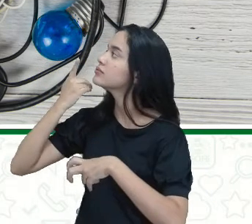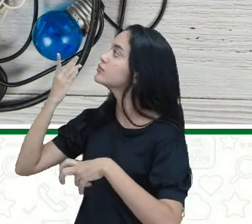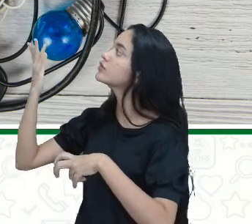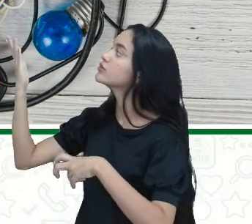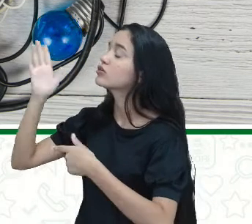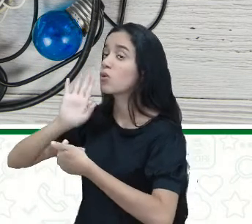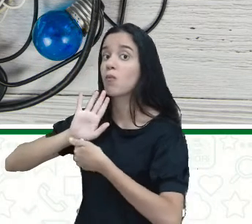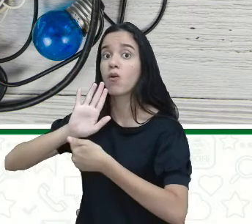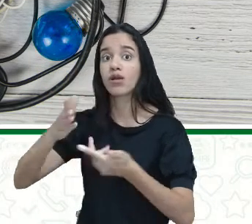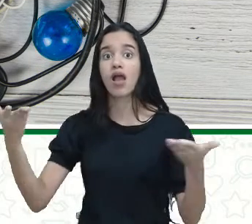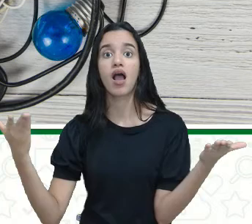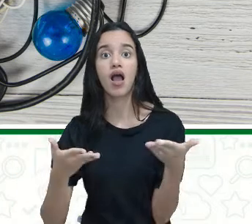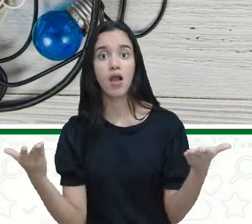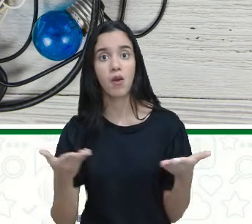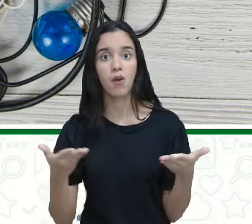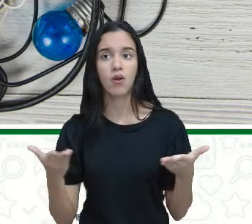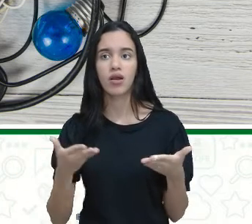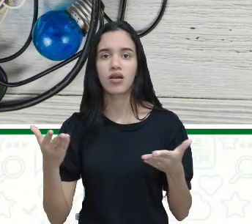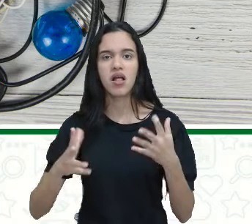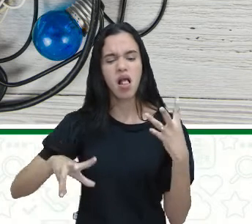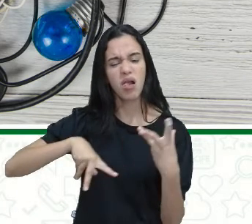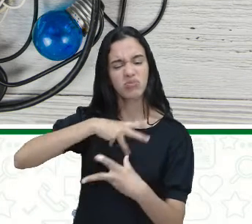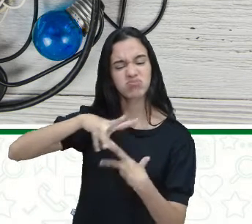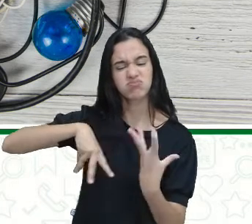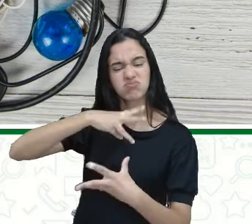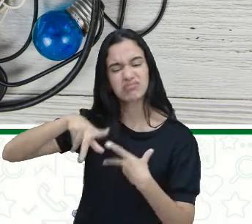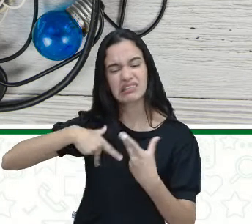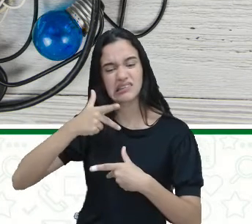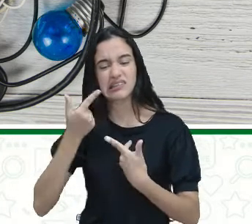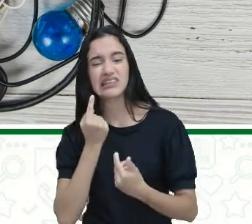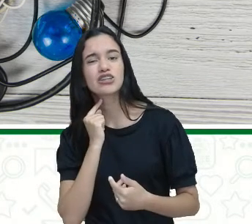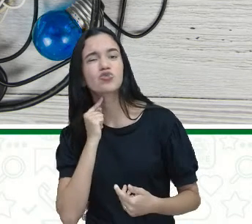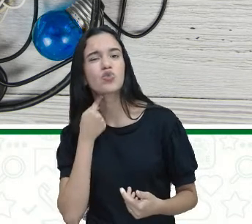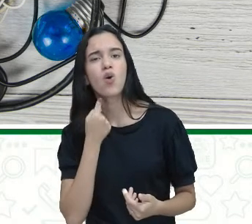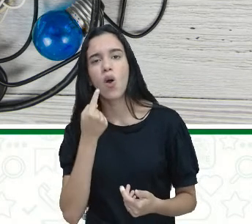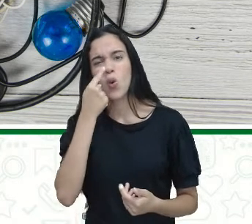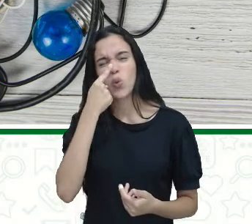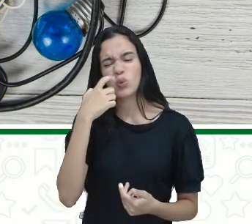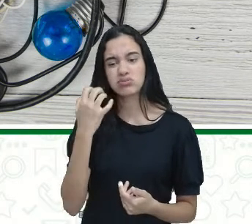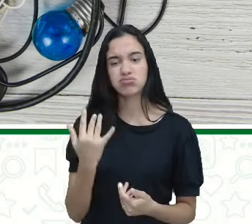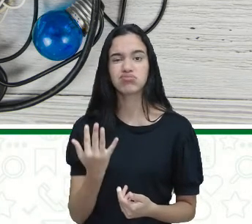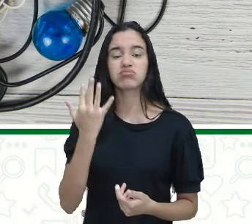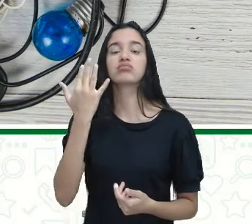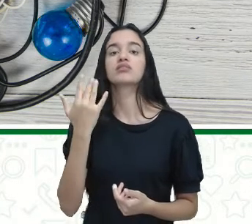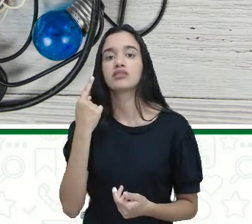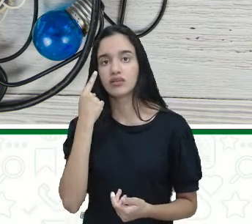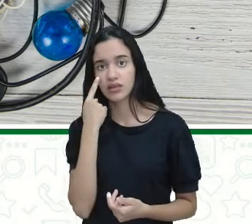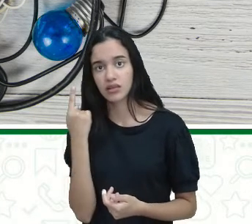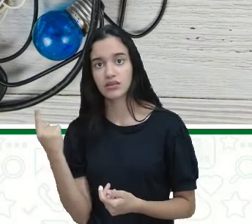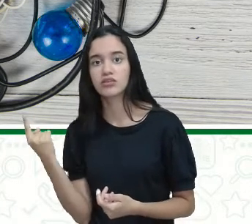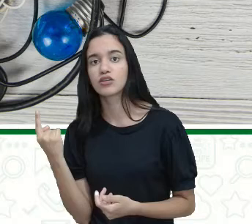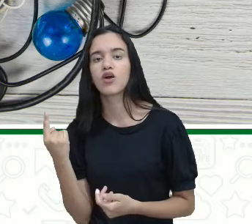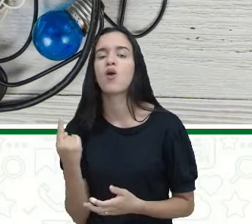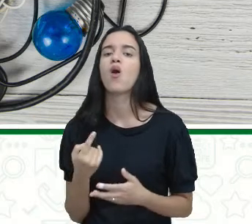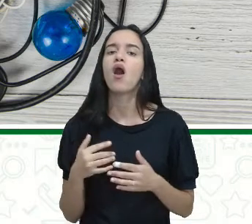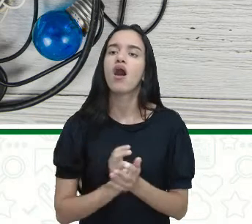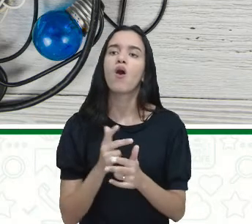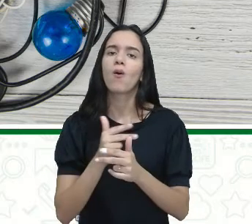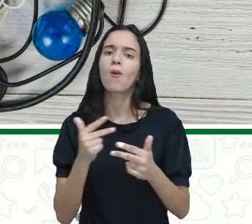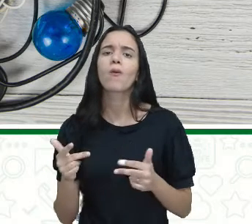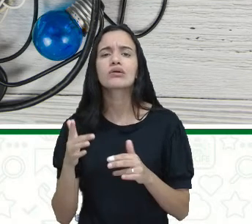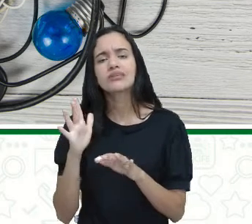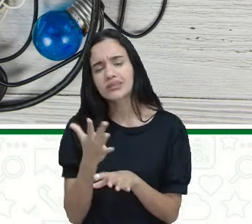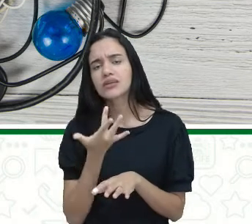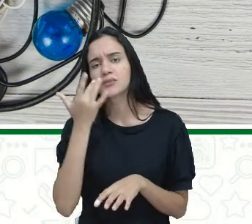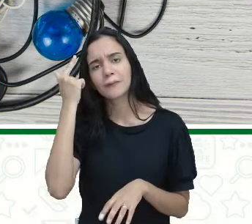agora. Um emaranhado de fios, de lixo, controle, mouse. Coisas que muita gente tem